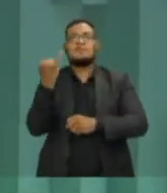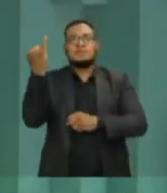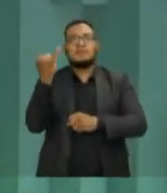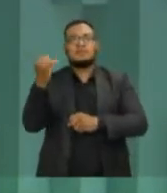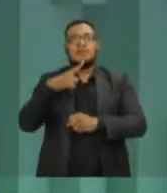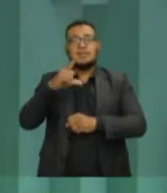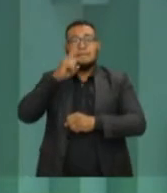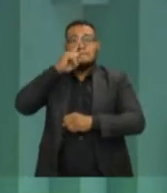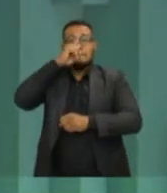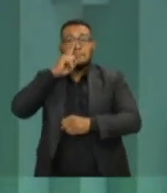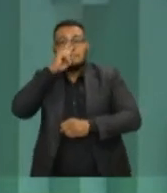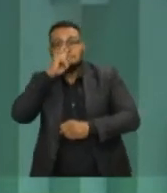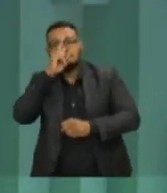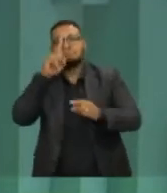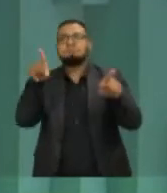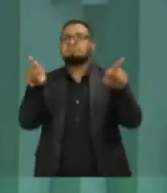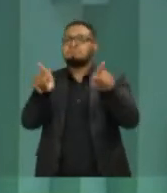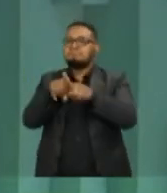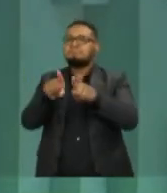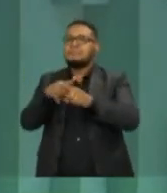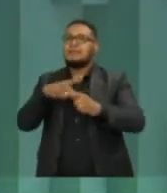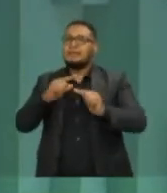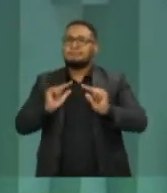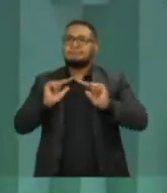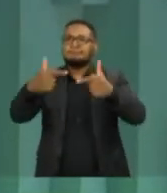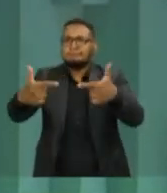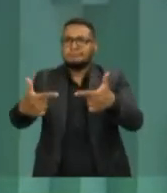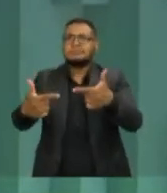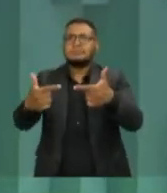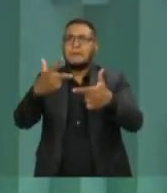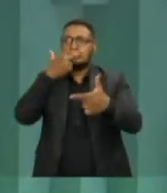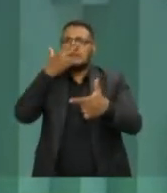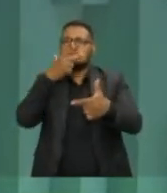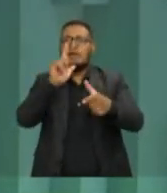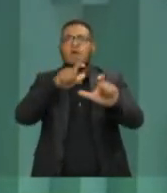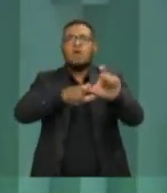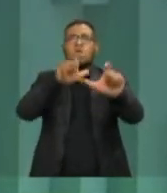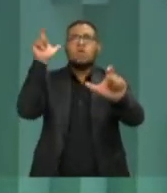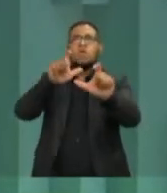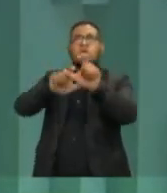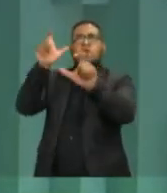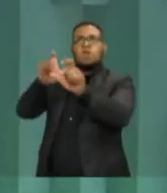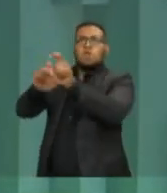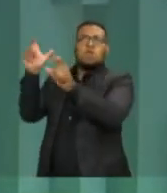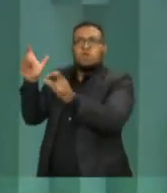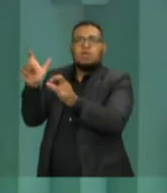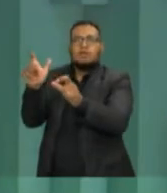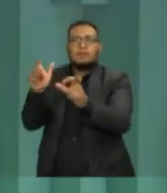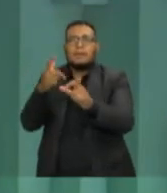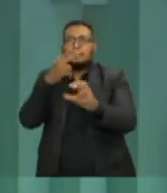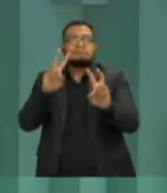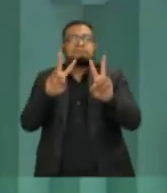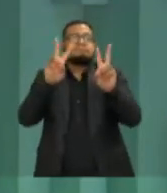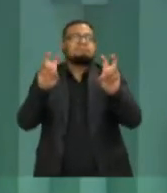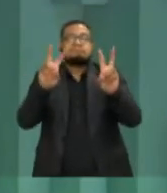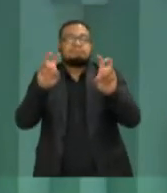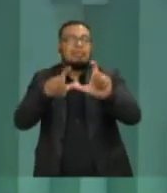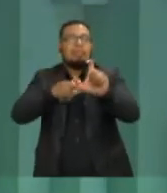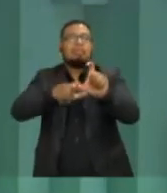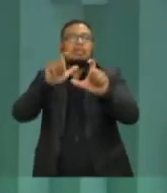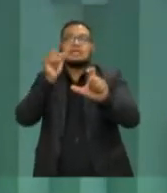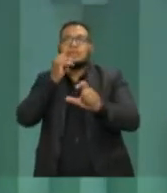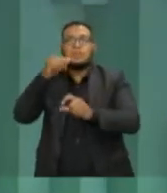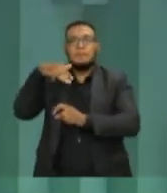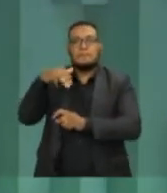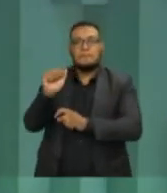risco, eles ainda têm que conviver com esse tipo de atitude. Essa independência, toda a independência do Magno Malta com